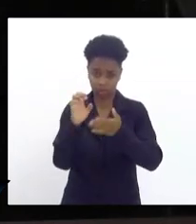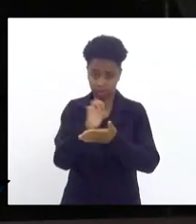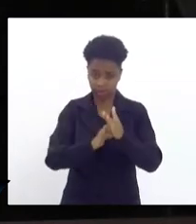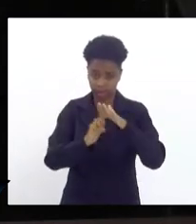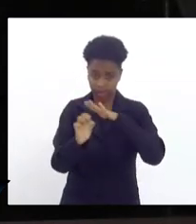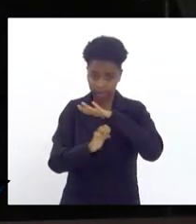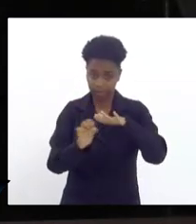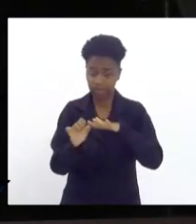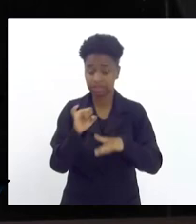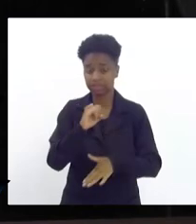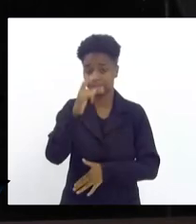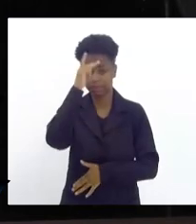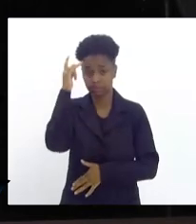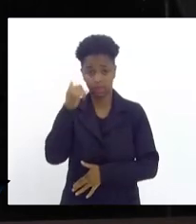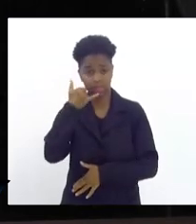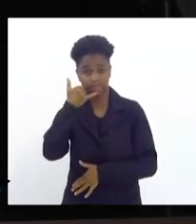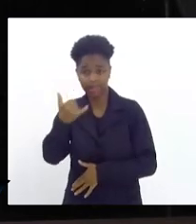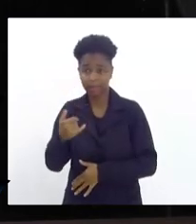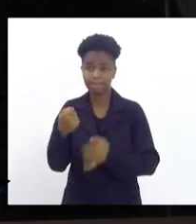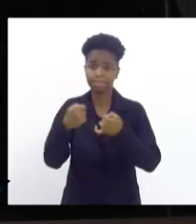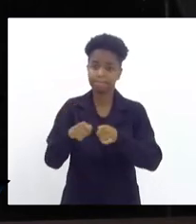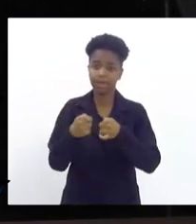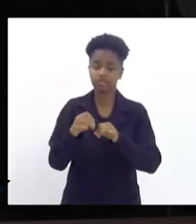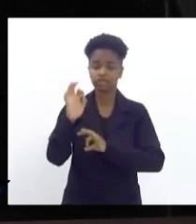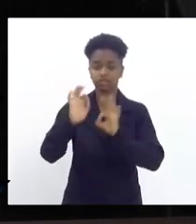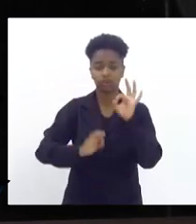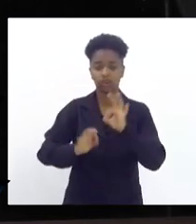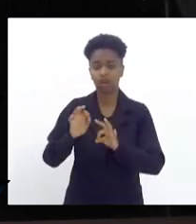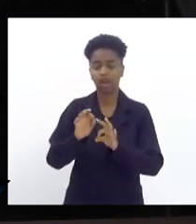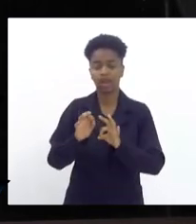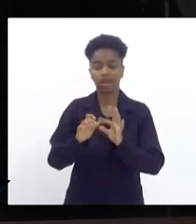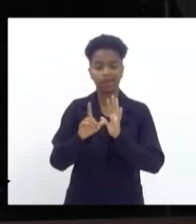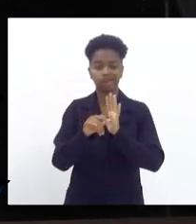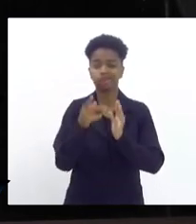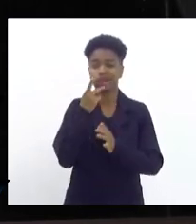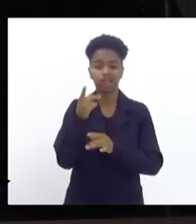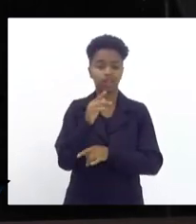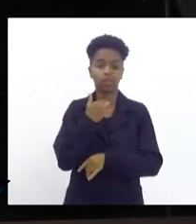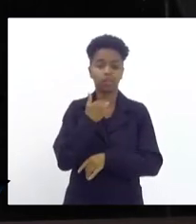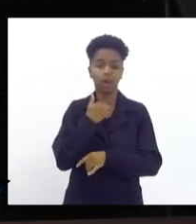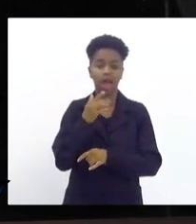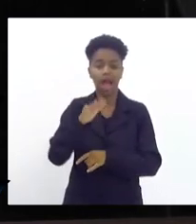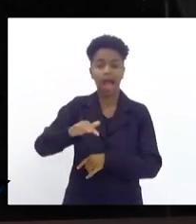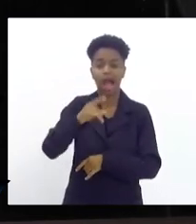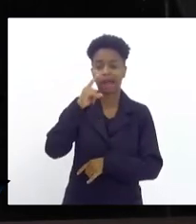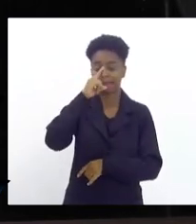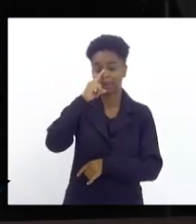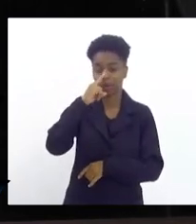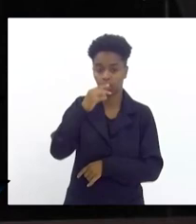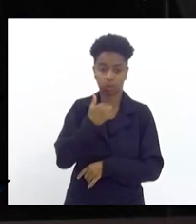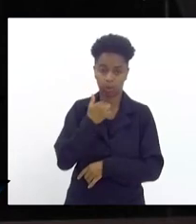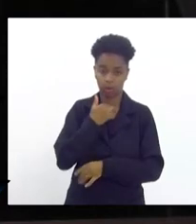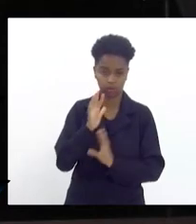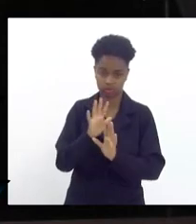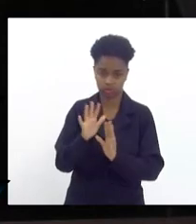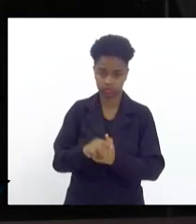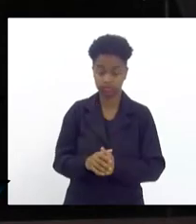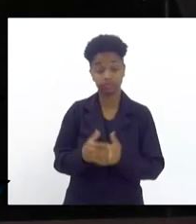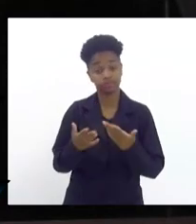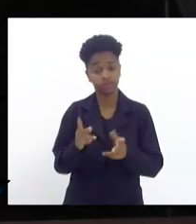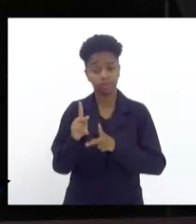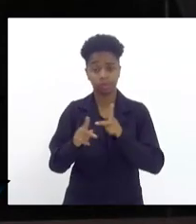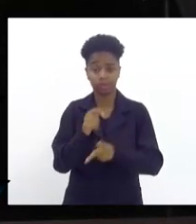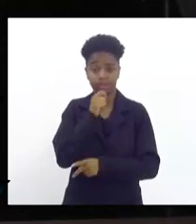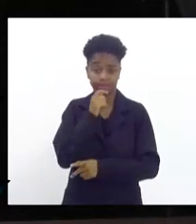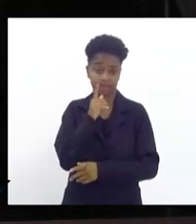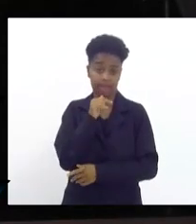se o morador liga e pede para ir lá colocar o trono dizem que não vai porque é área proibida que é área violenta não coloca aí a população fica